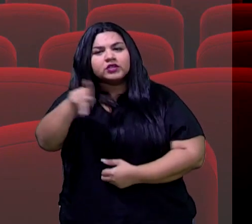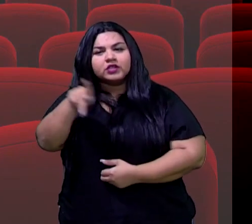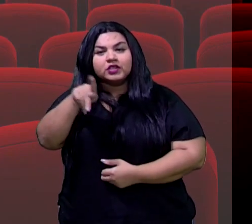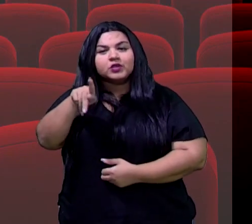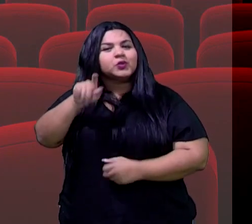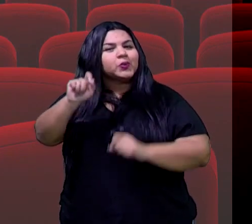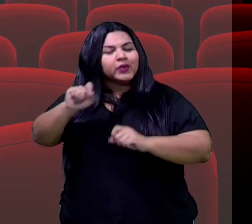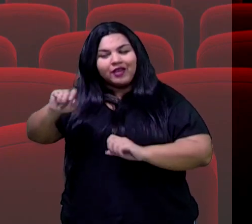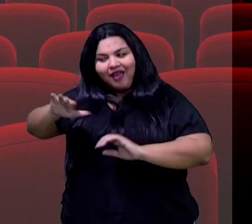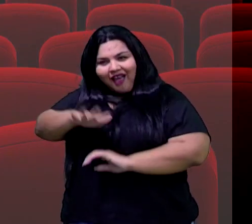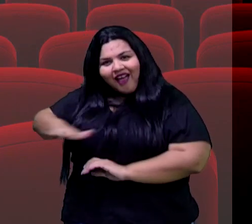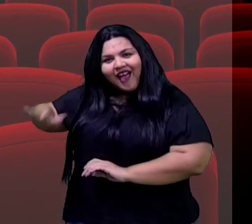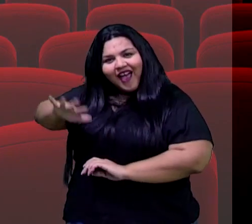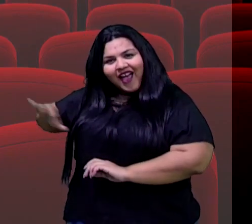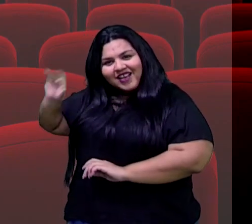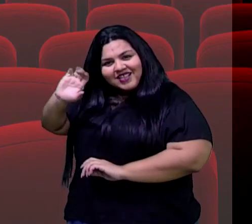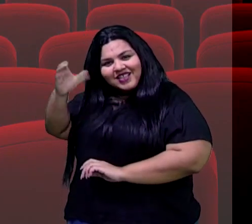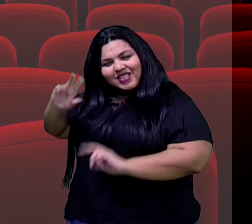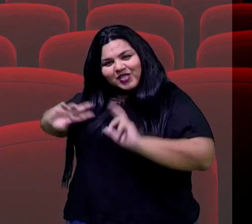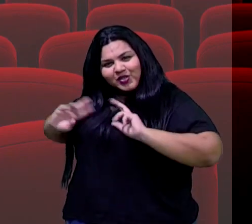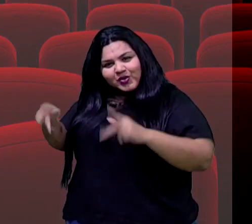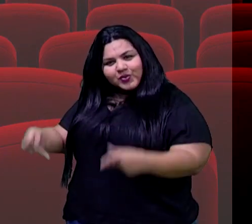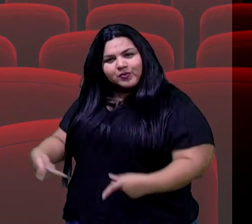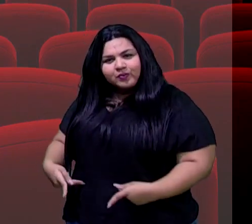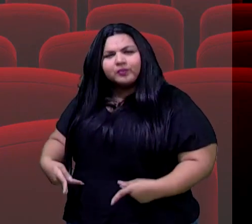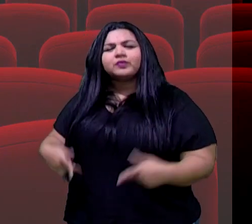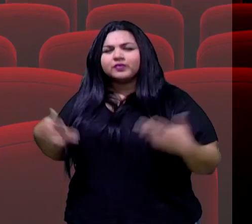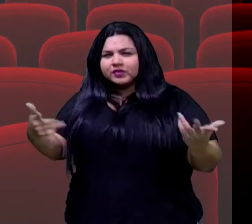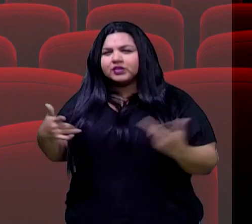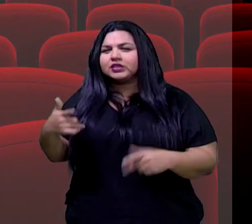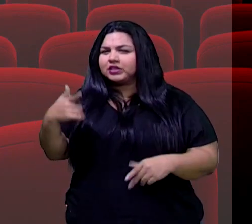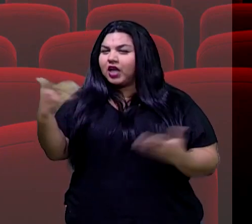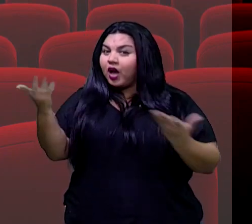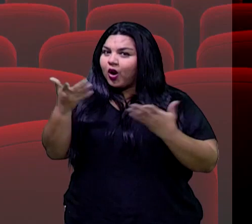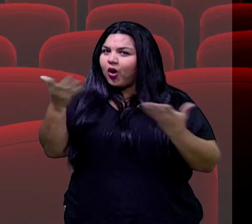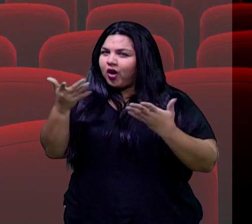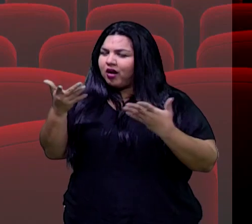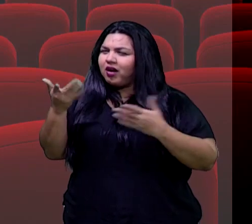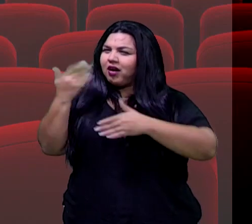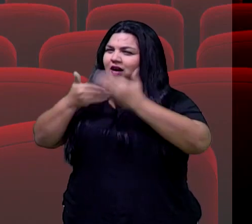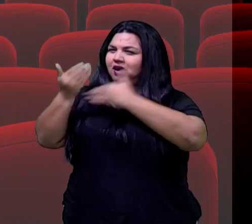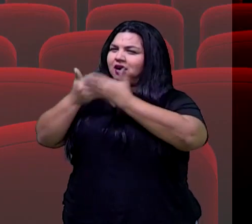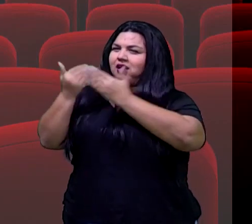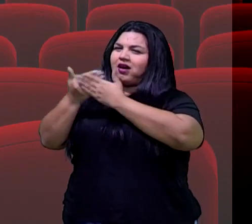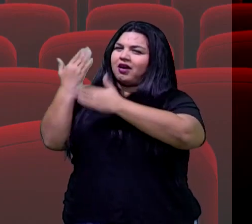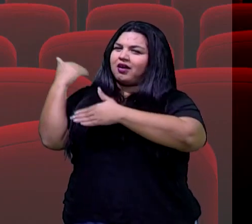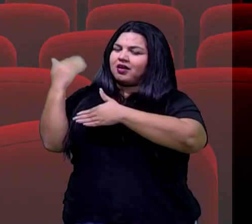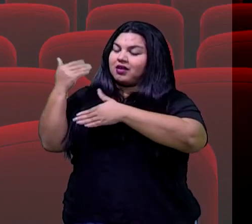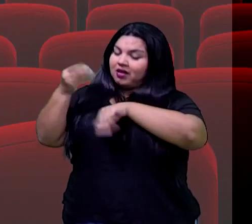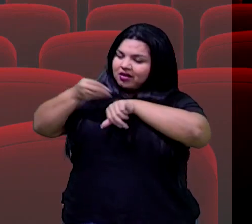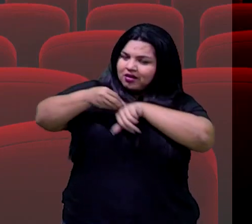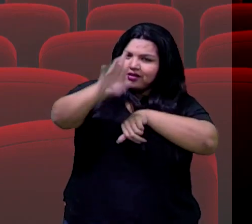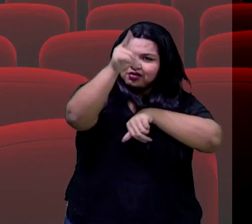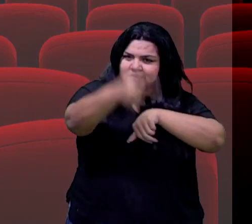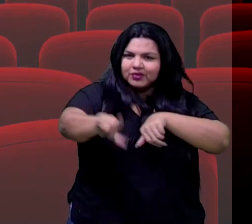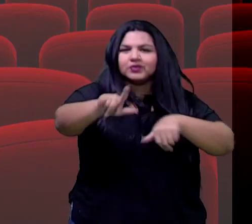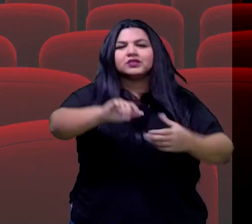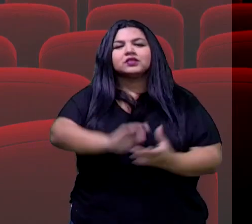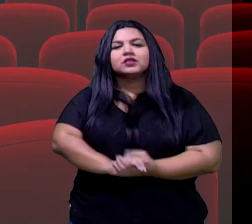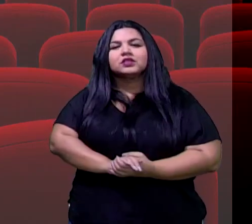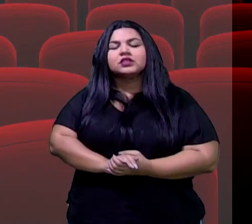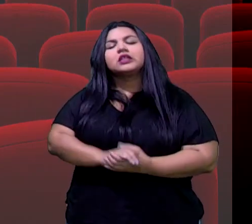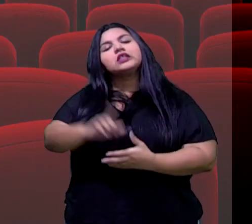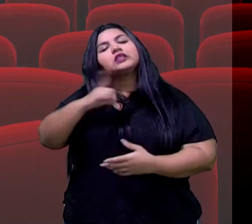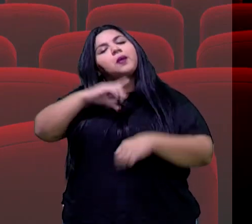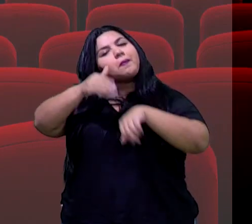ciências humanas. Lembra que a gente tratou na aula passada? Que eu quero resgatar agora para vocês, não é? Para a gente poder ter